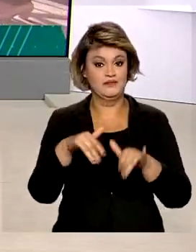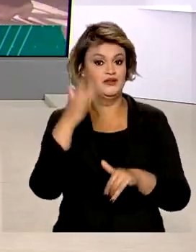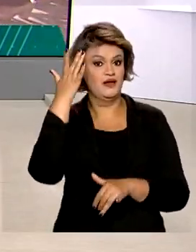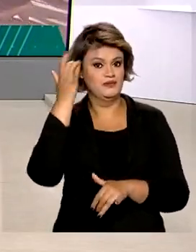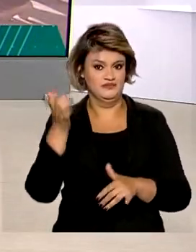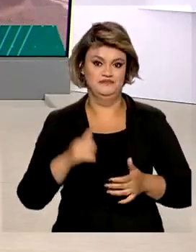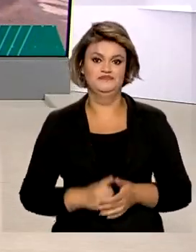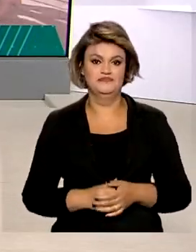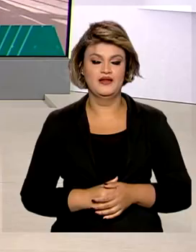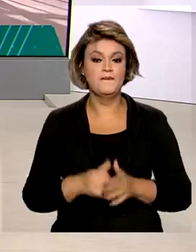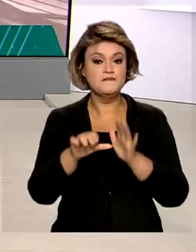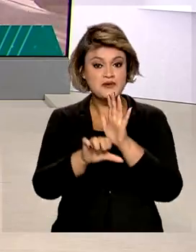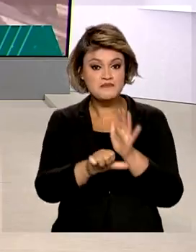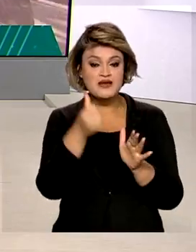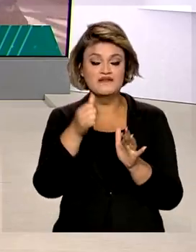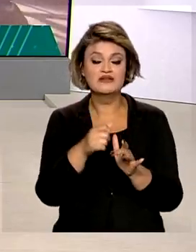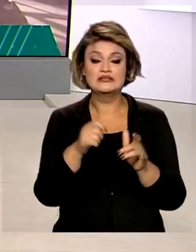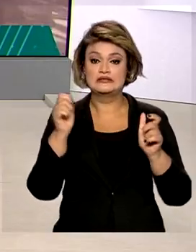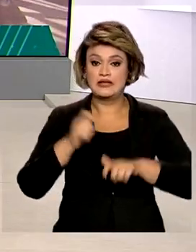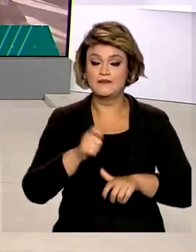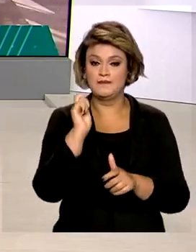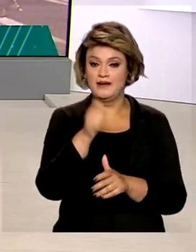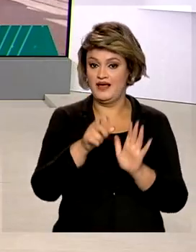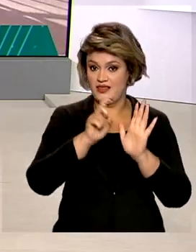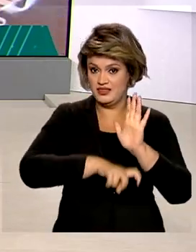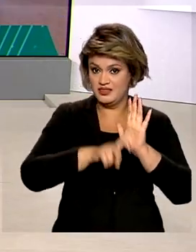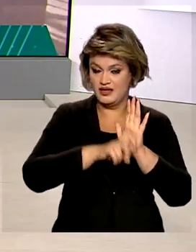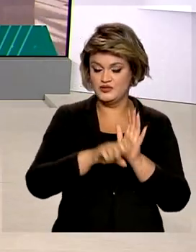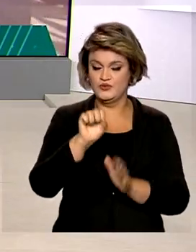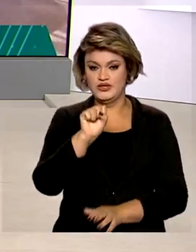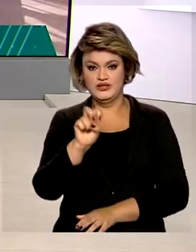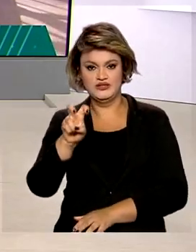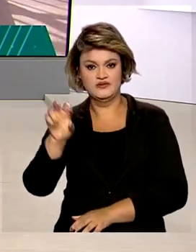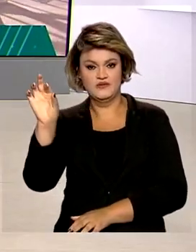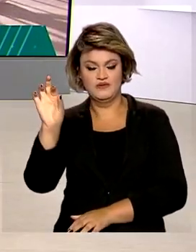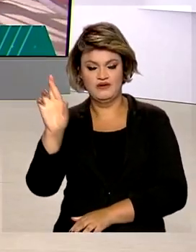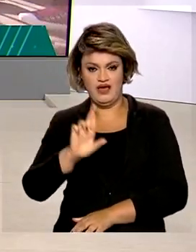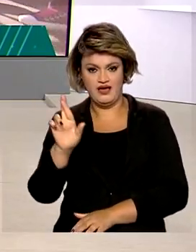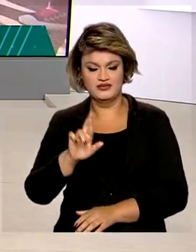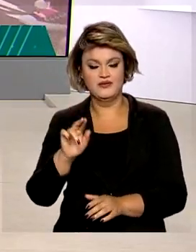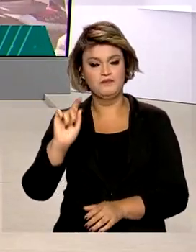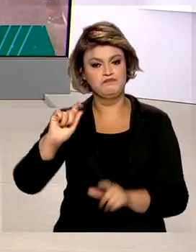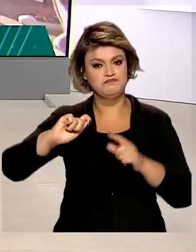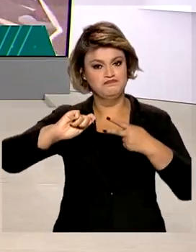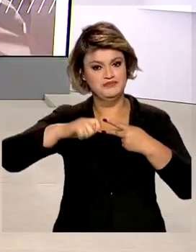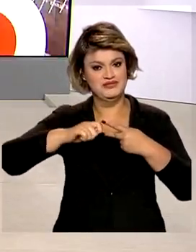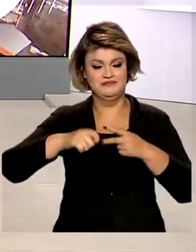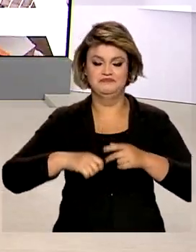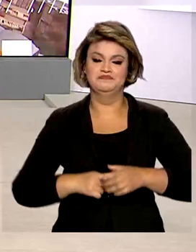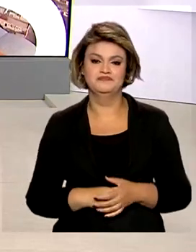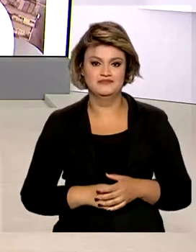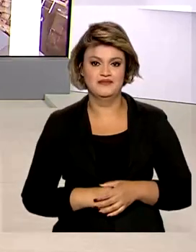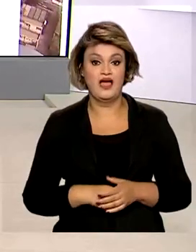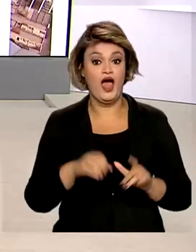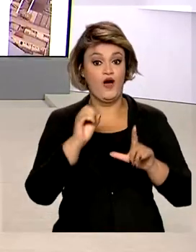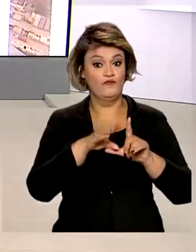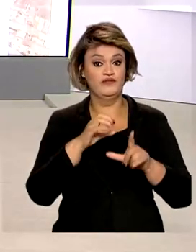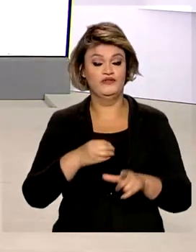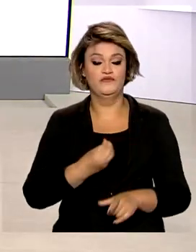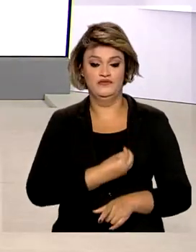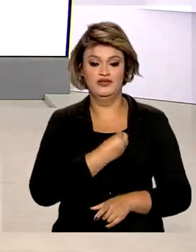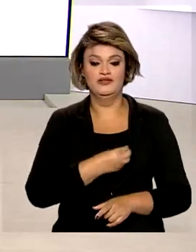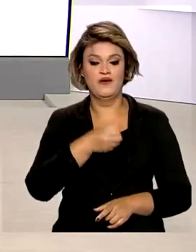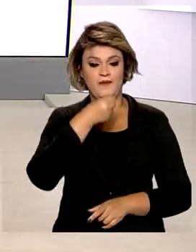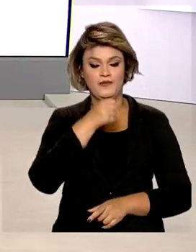amanhã. Pela primeira vez, o pagamento da taxa de R 85 pode ser feita por meio do Pix. Ao vivo, o repórter